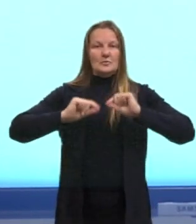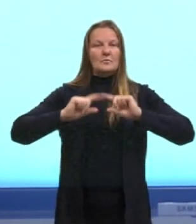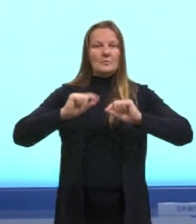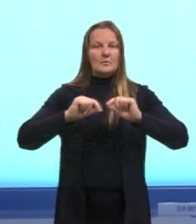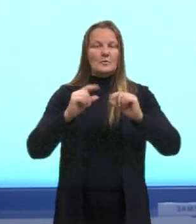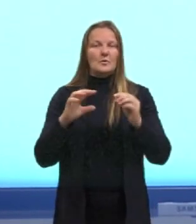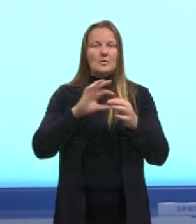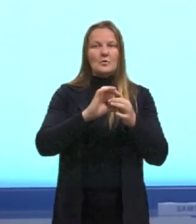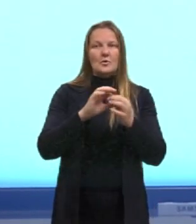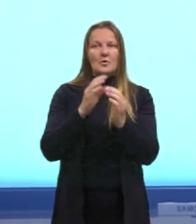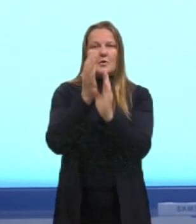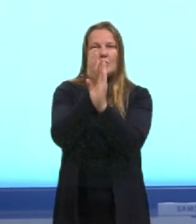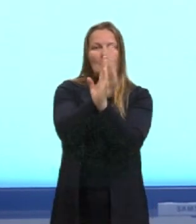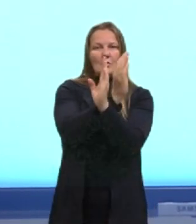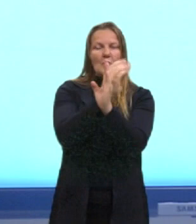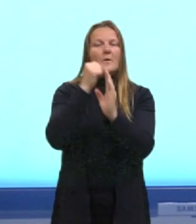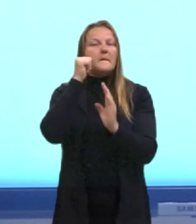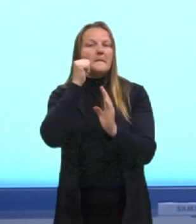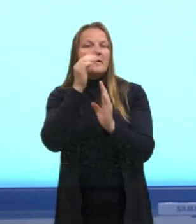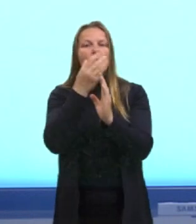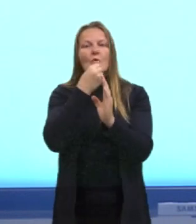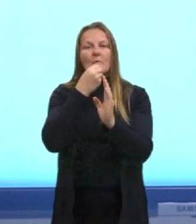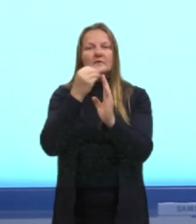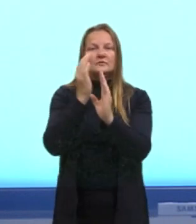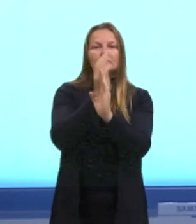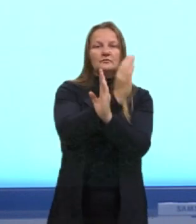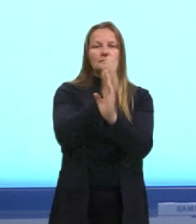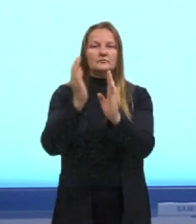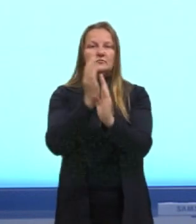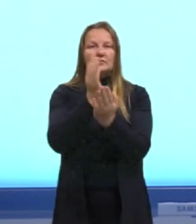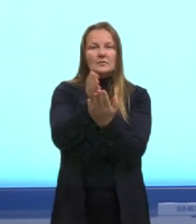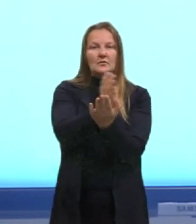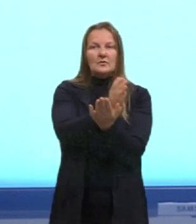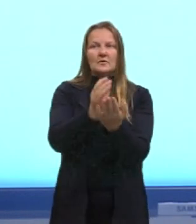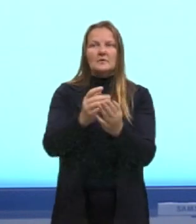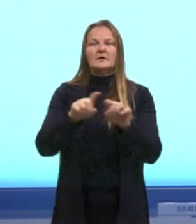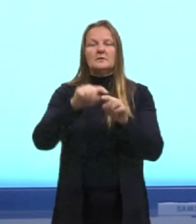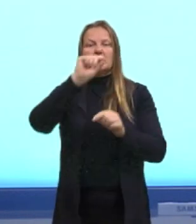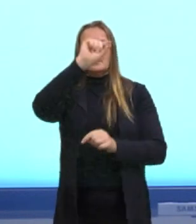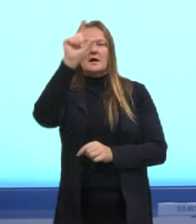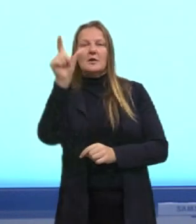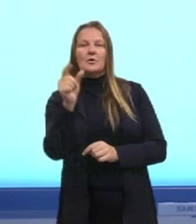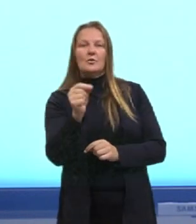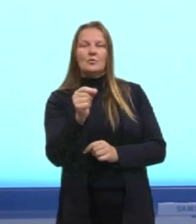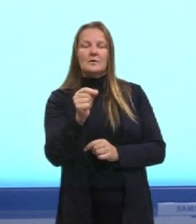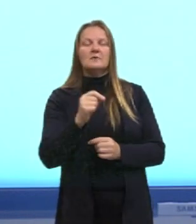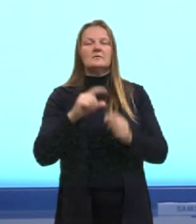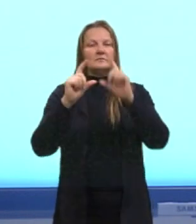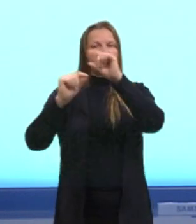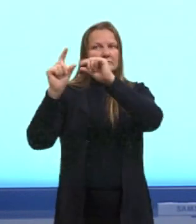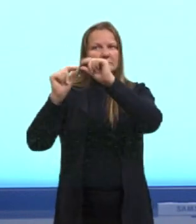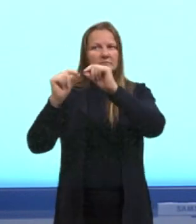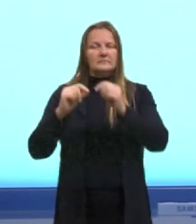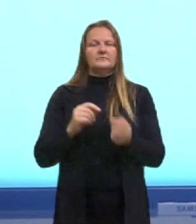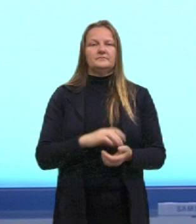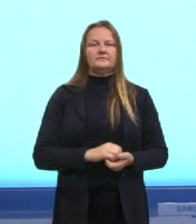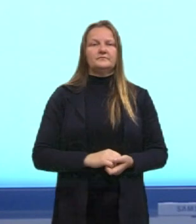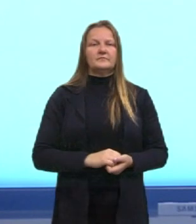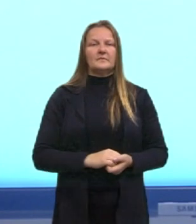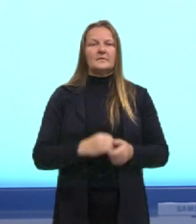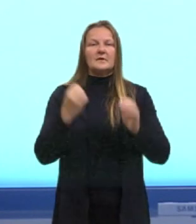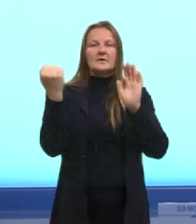feminino e o masculino, e a crescente, né, e a lua crescente, e essa